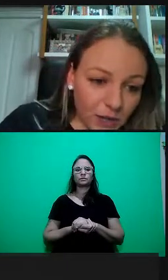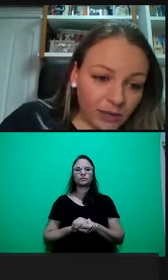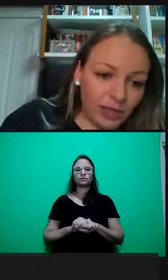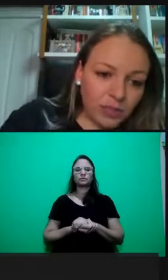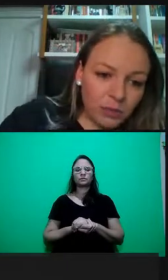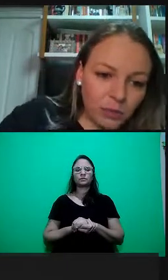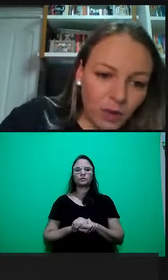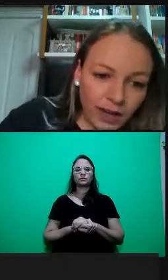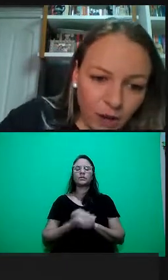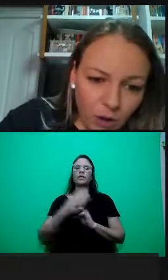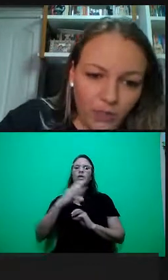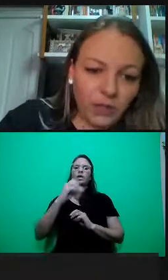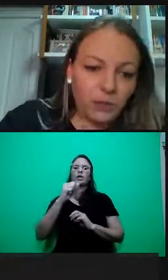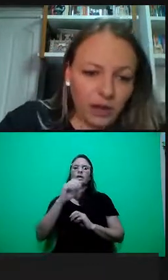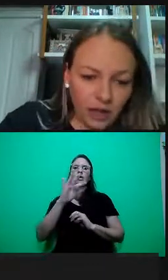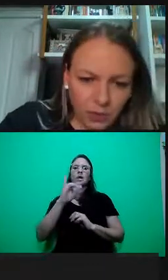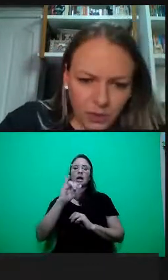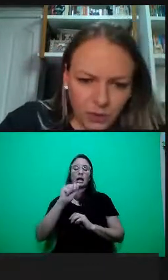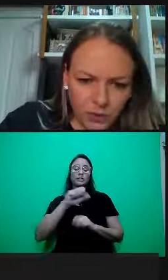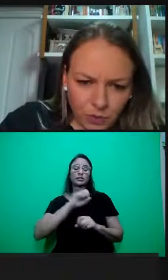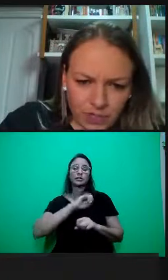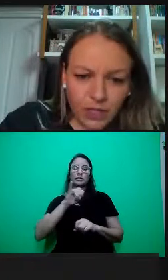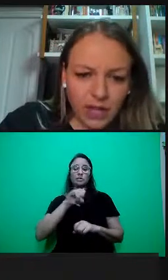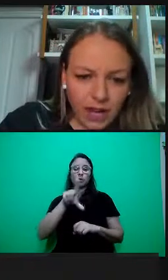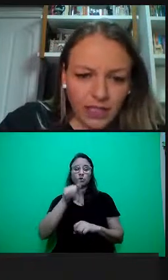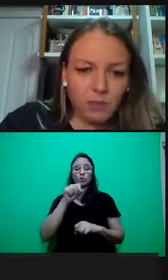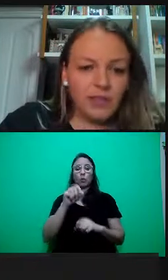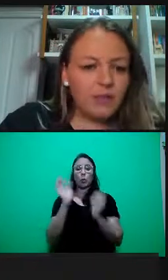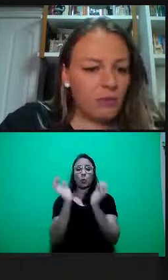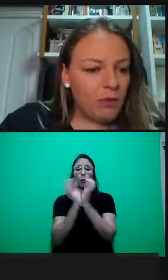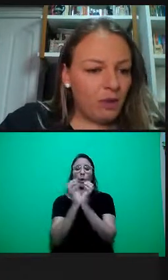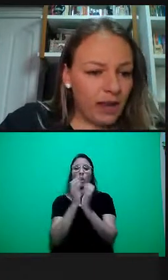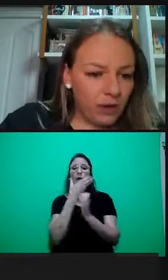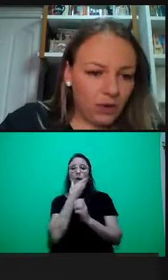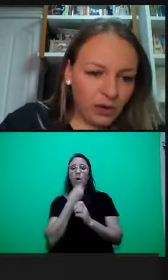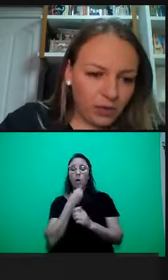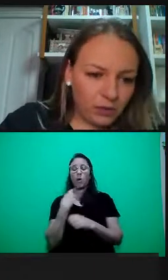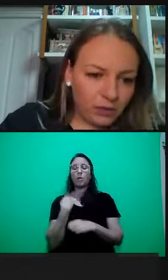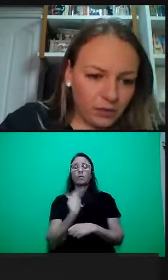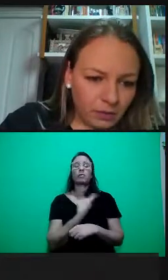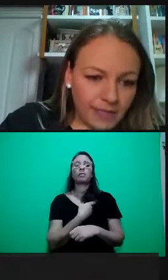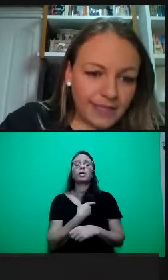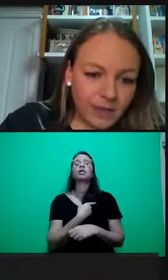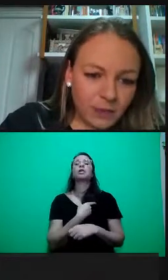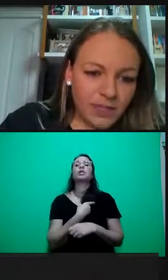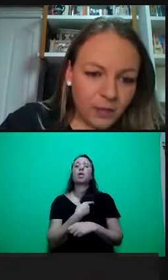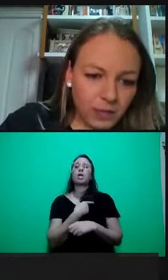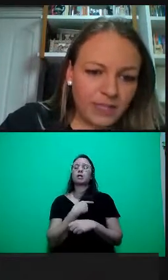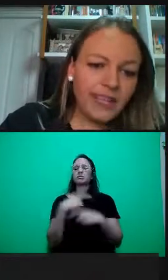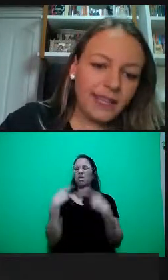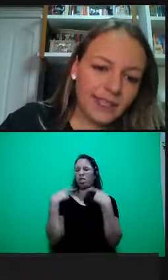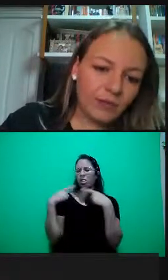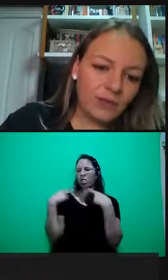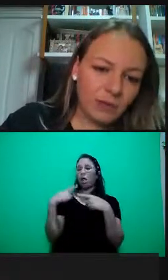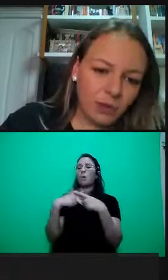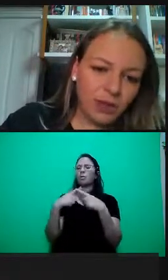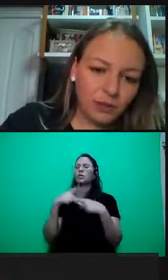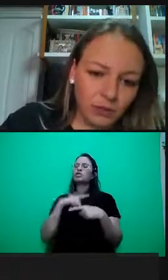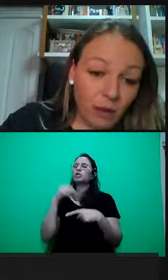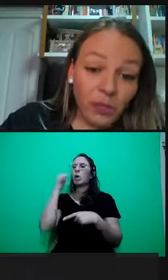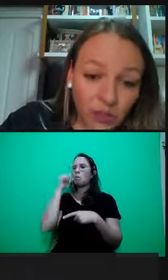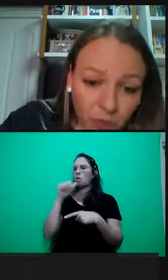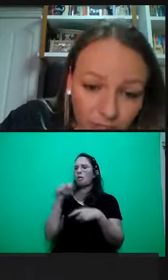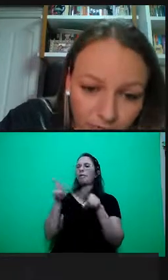Cátia, quando elegemos um colega homem em um campus, fomos criticados, pois havia uma mulher concorrendo, mas estávamos seguras em quem estávamos